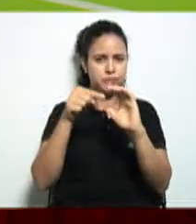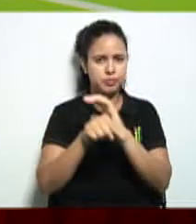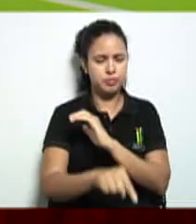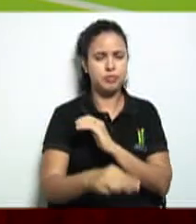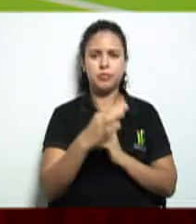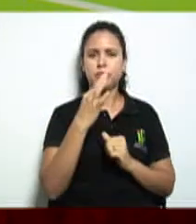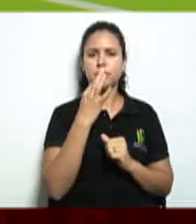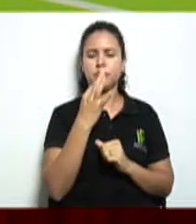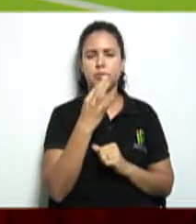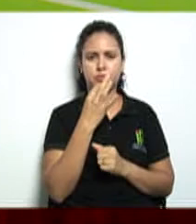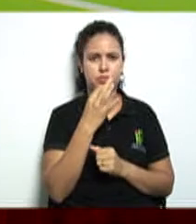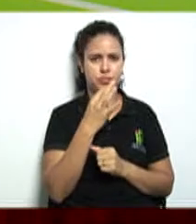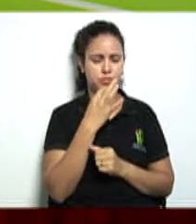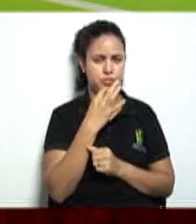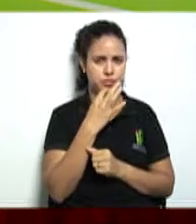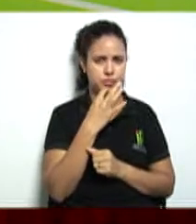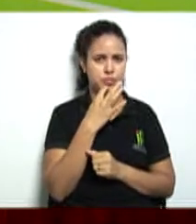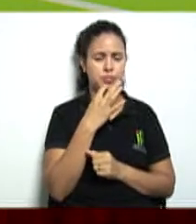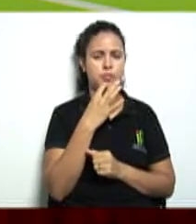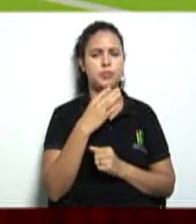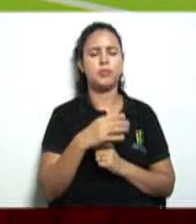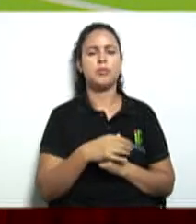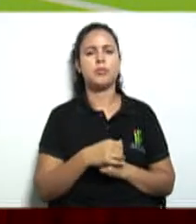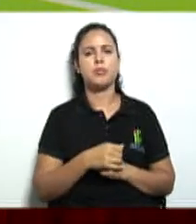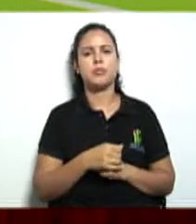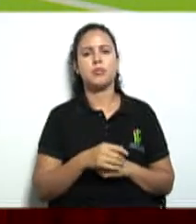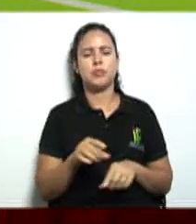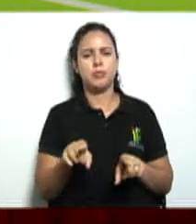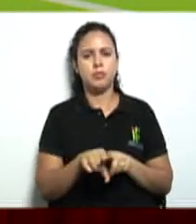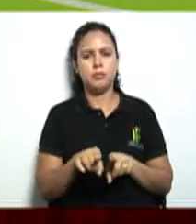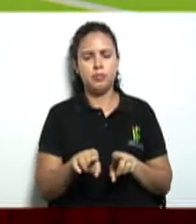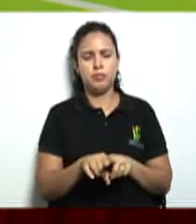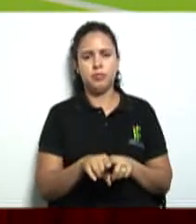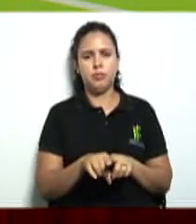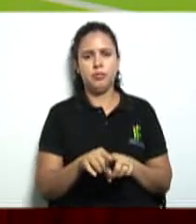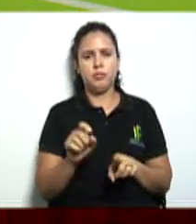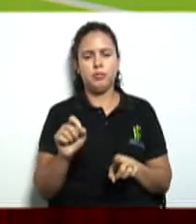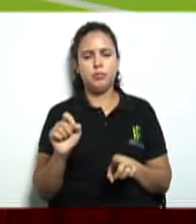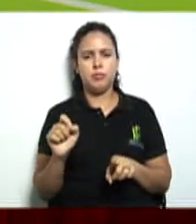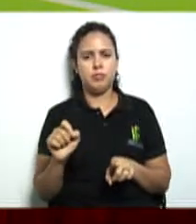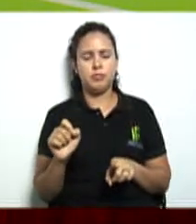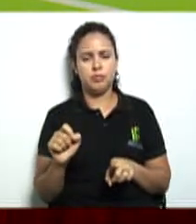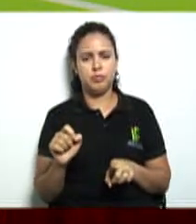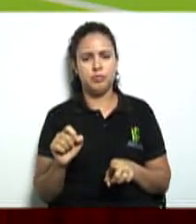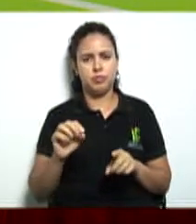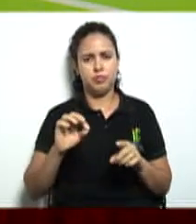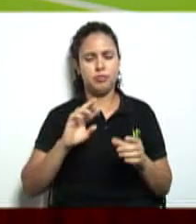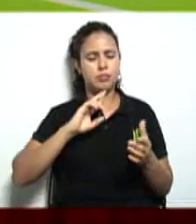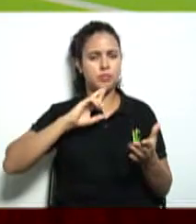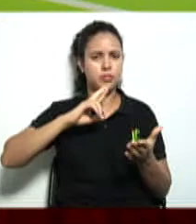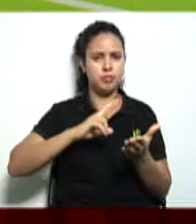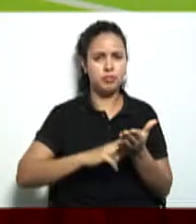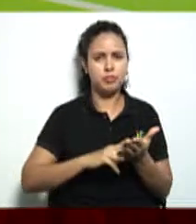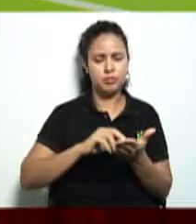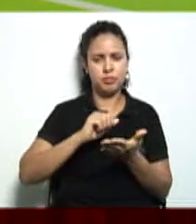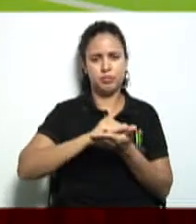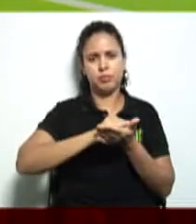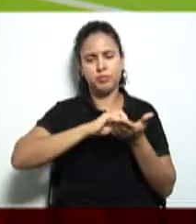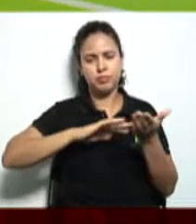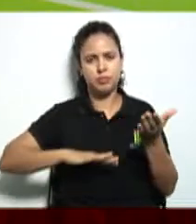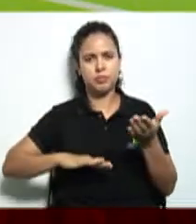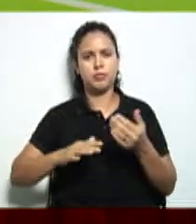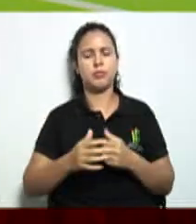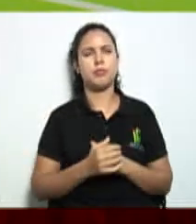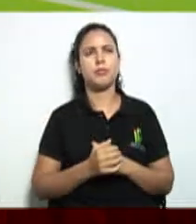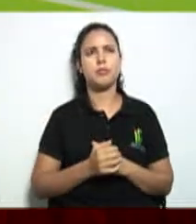conhecimentos tá bom e também ele vai ser muito importante na correção da atividade de vocês tá bom olha